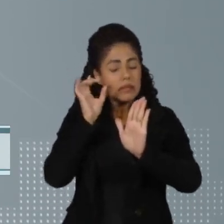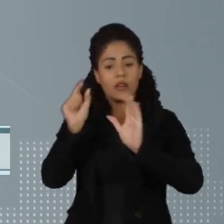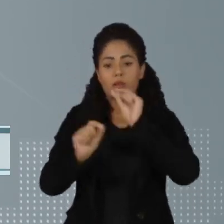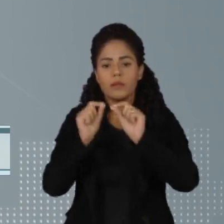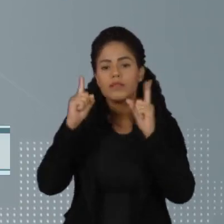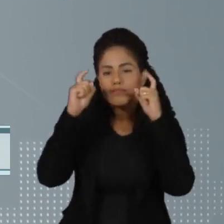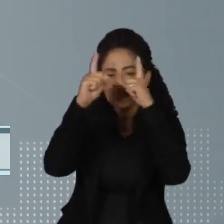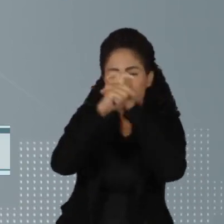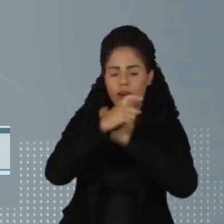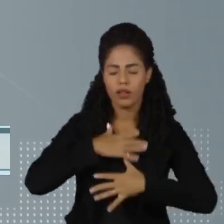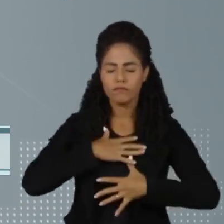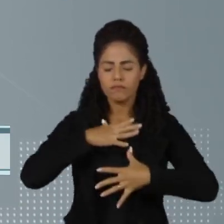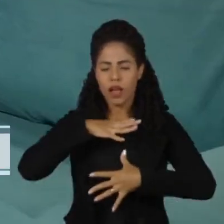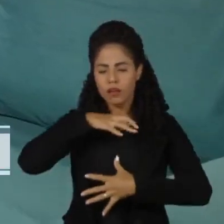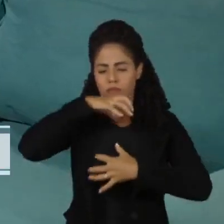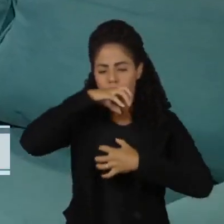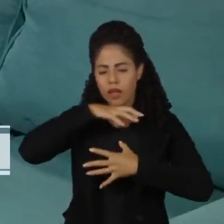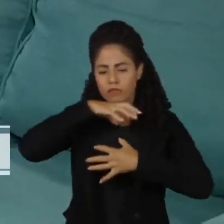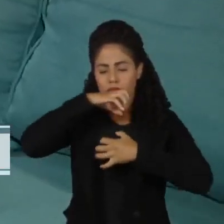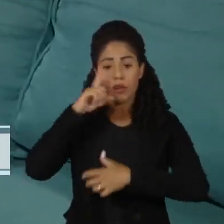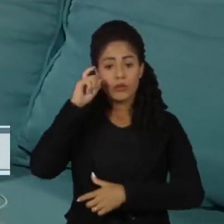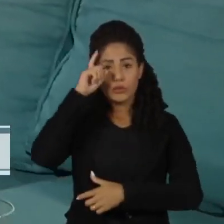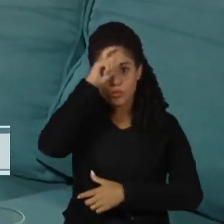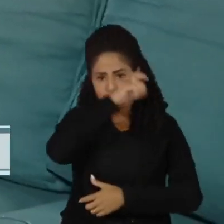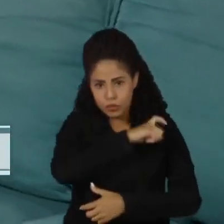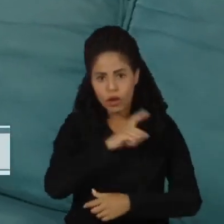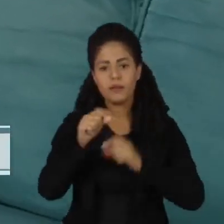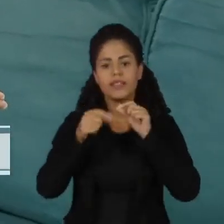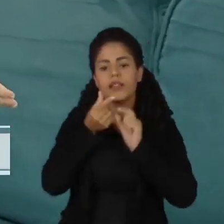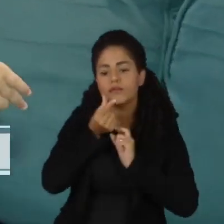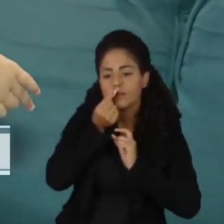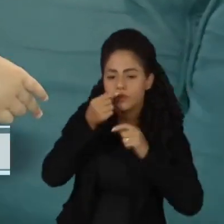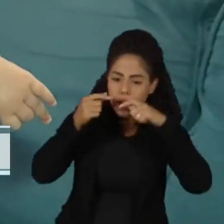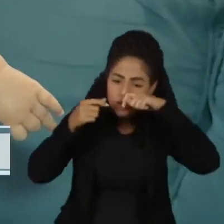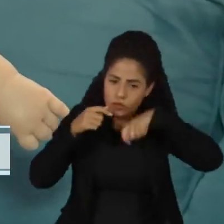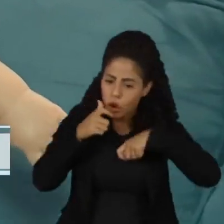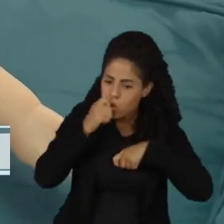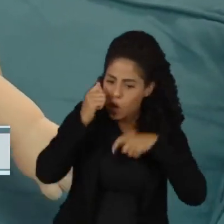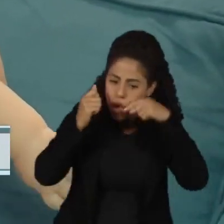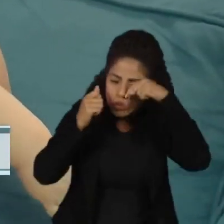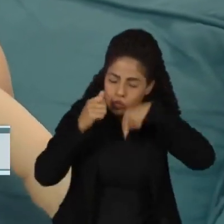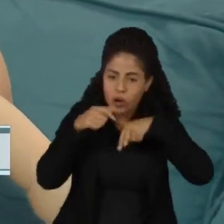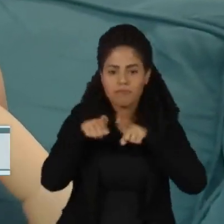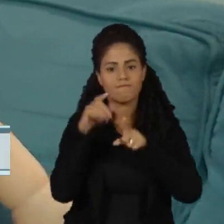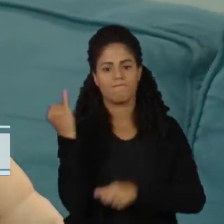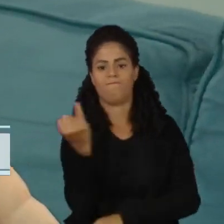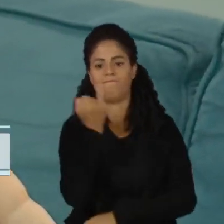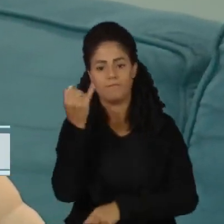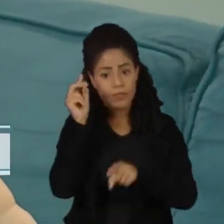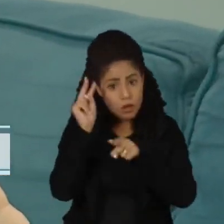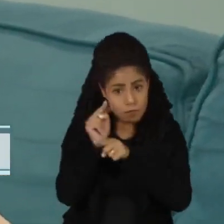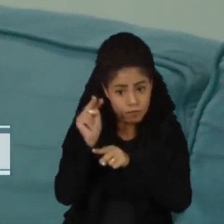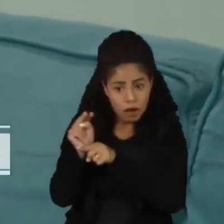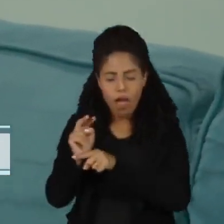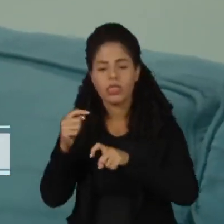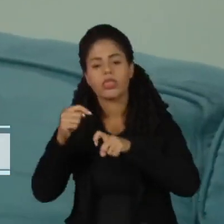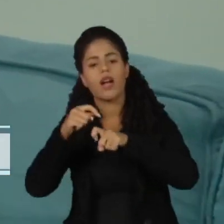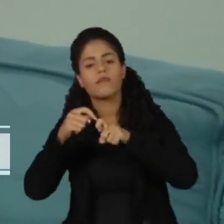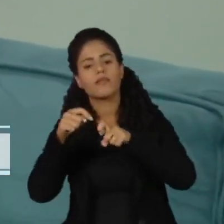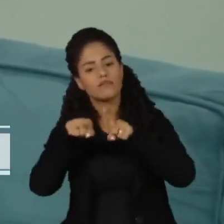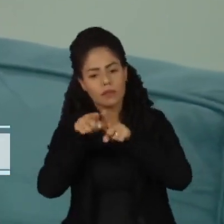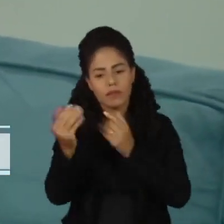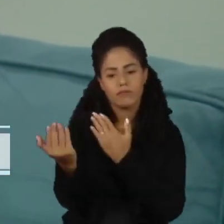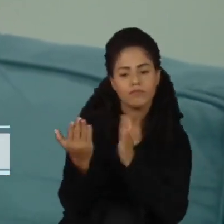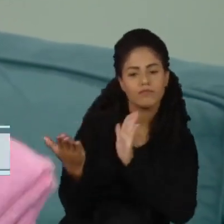dificuldade respiratória. Hidratar os pequenos e buscar ajuda médica são medidas importantes, às quais Monique